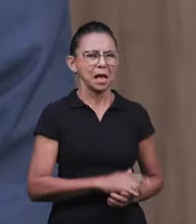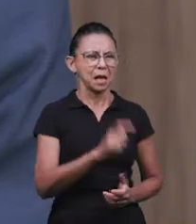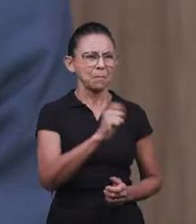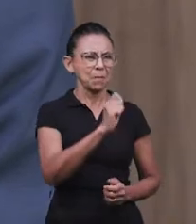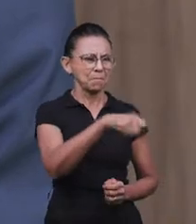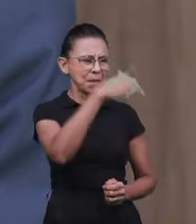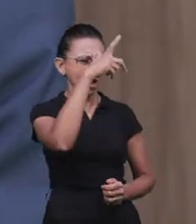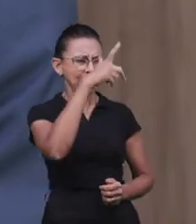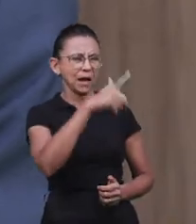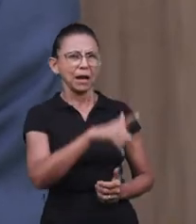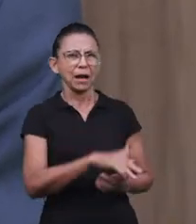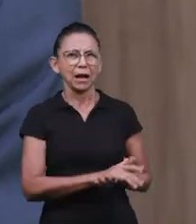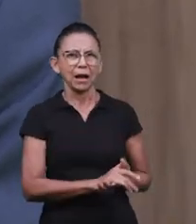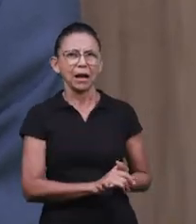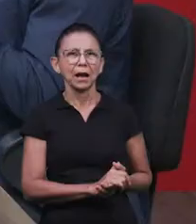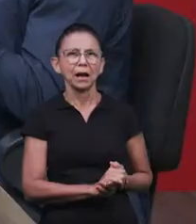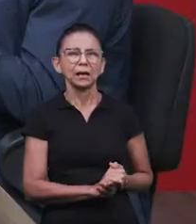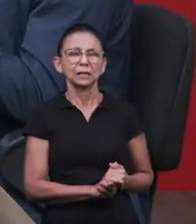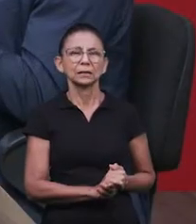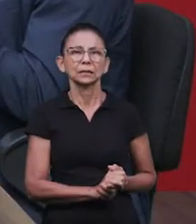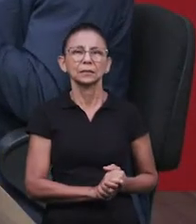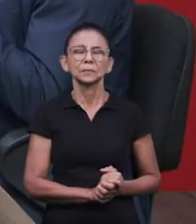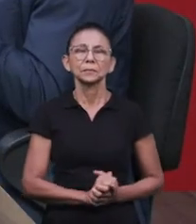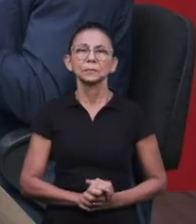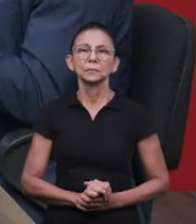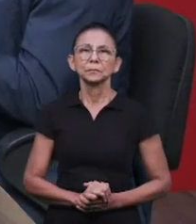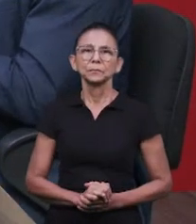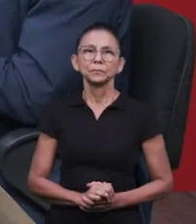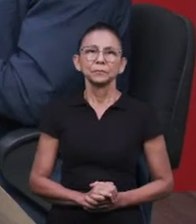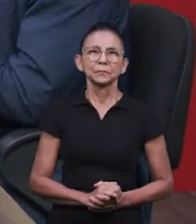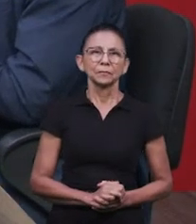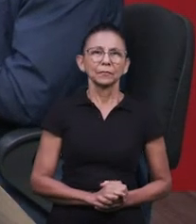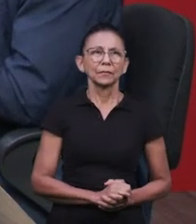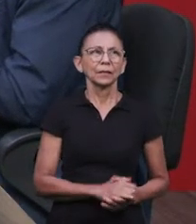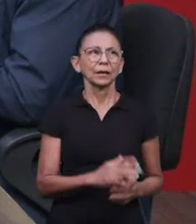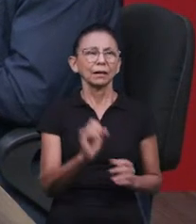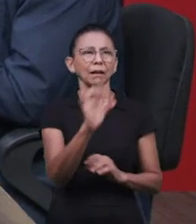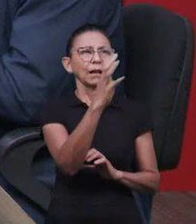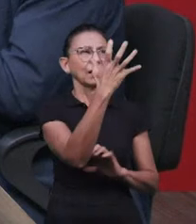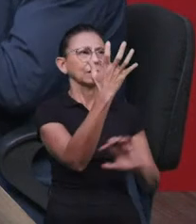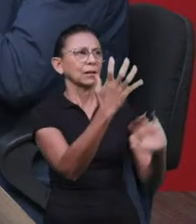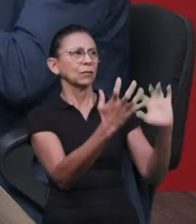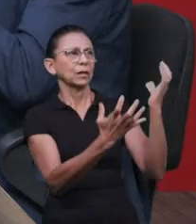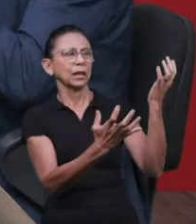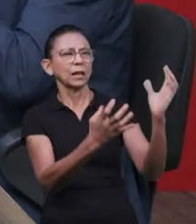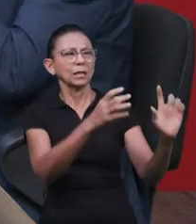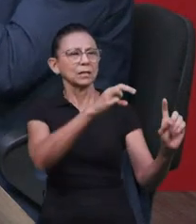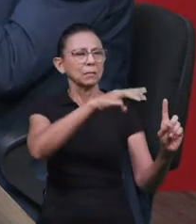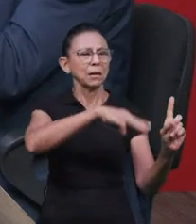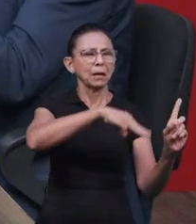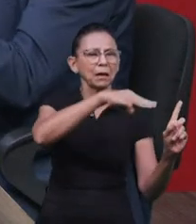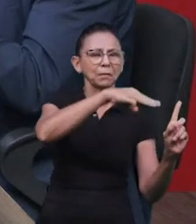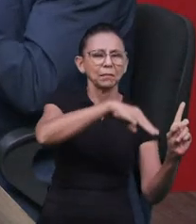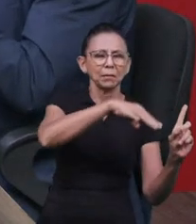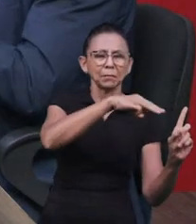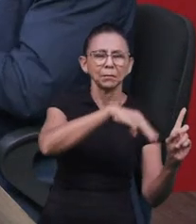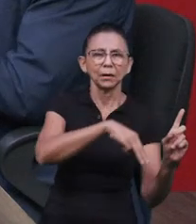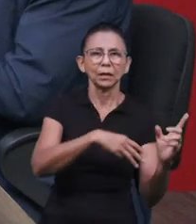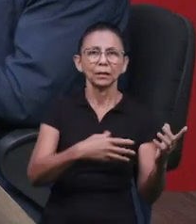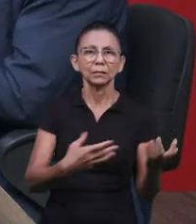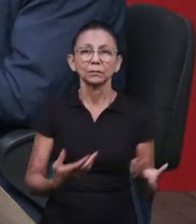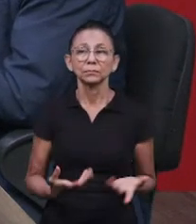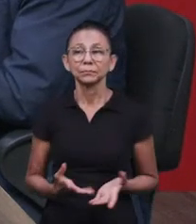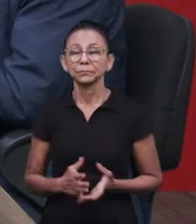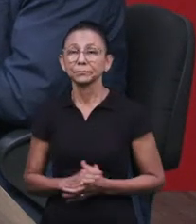rituais mágicos, você vai ver várias coisas que vão inserir nessa festa, culto à natureza, é um monte de coisa misturada